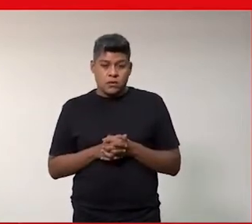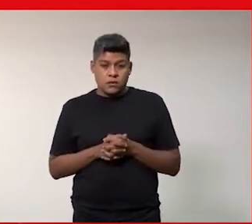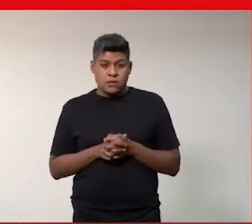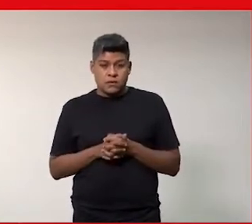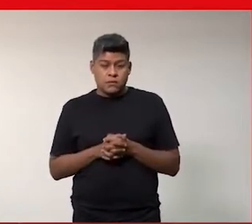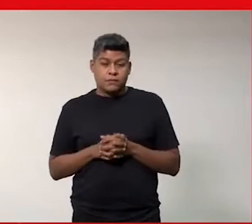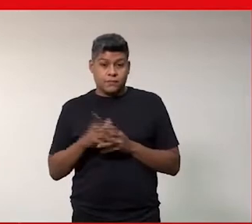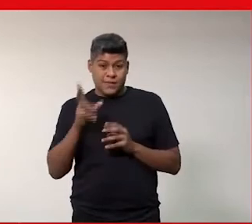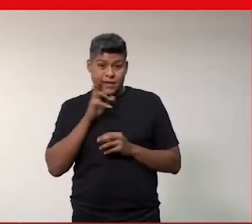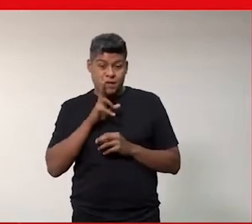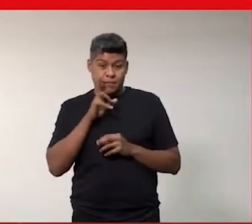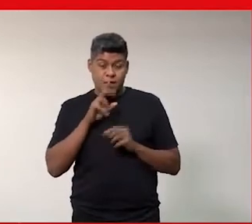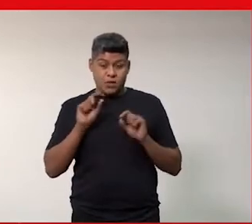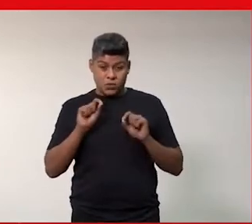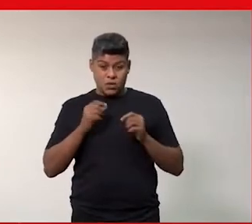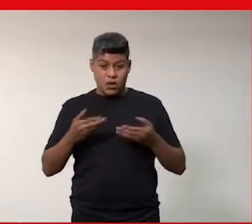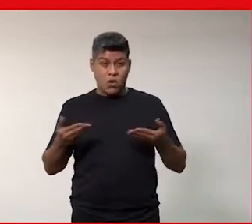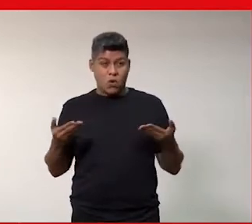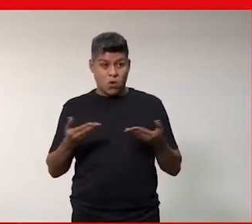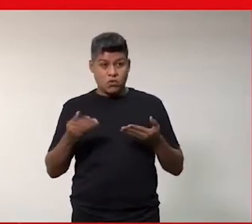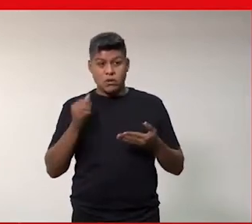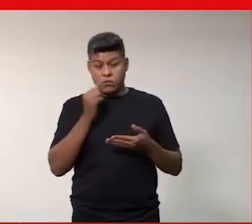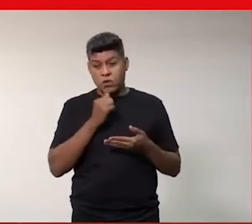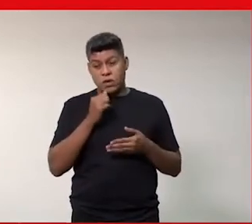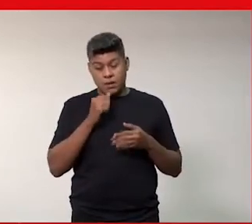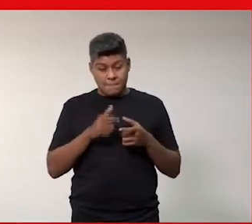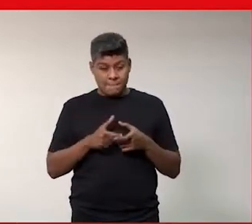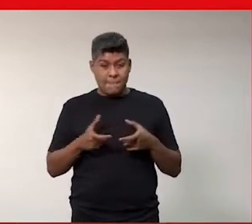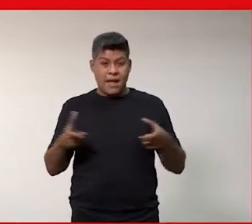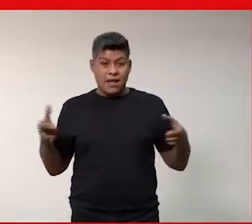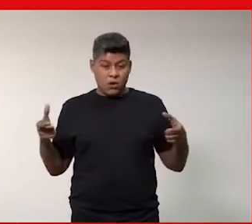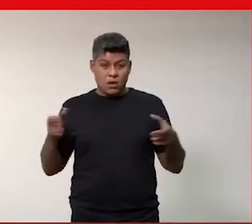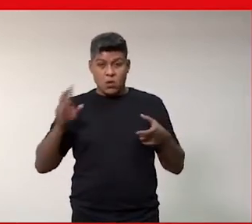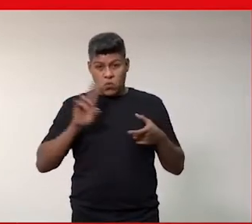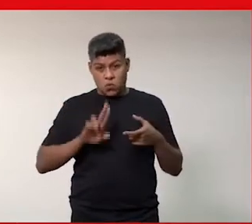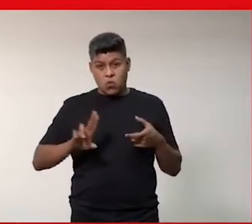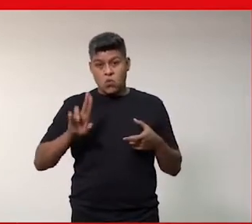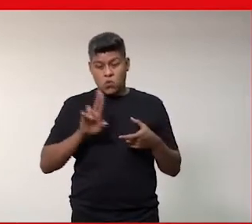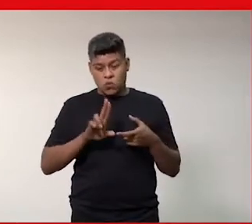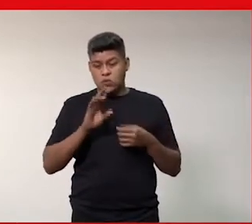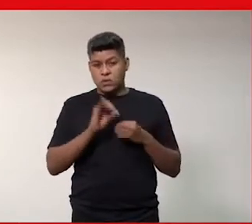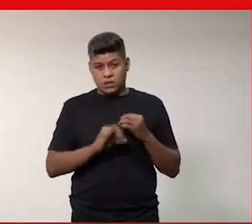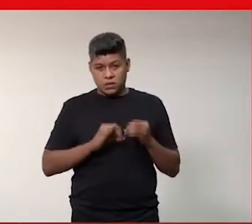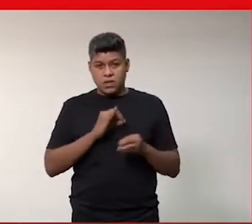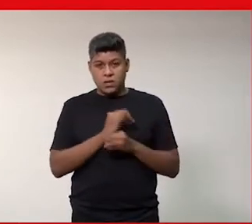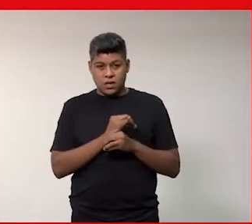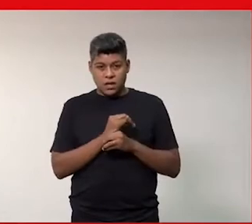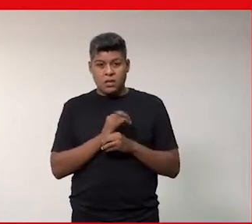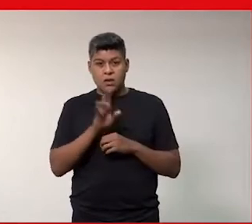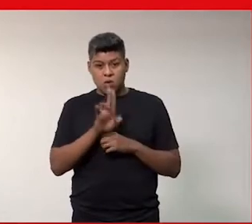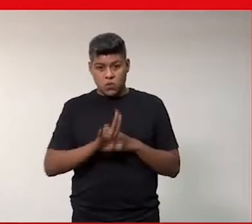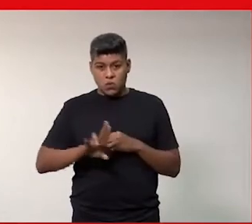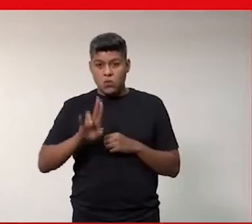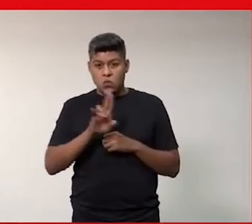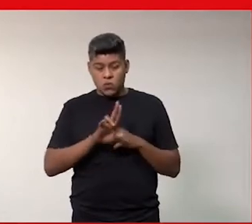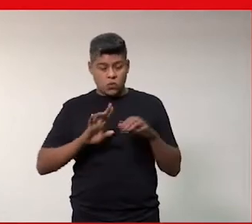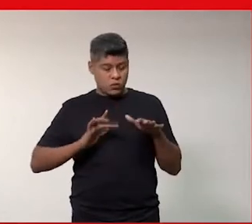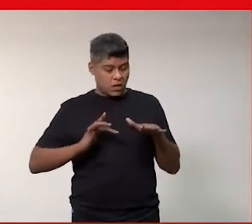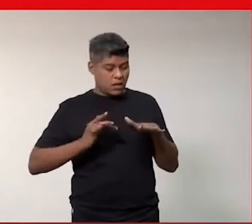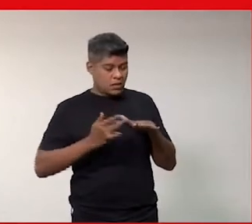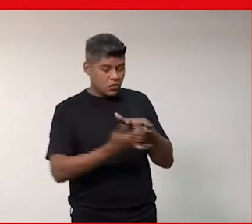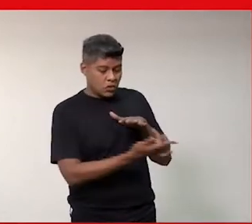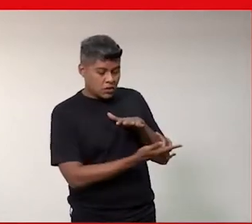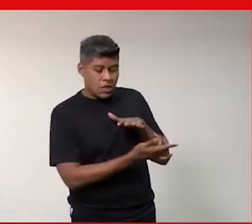ressaltando que hoje as mulheres já são maioria como usuárias da internet maioria como usuárias das redes sociais